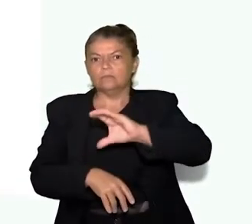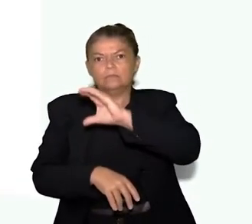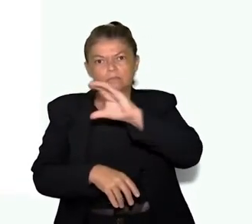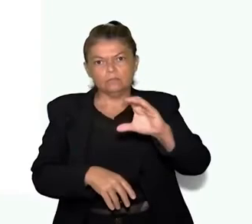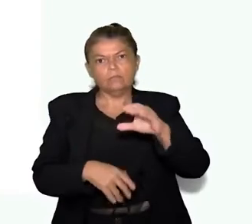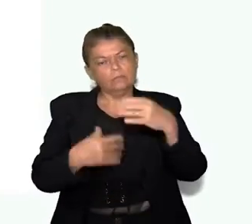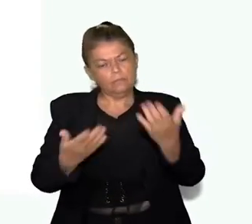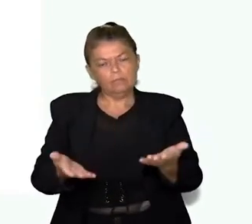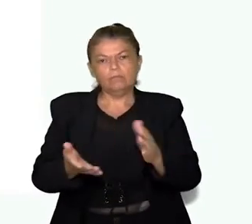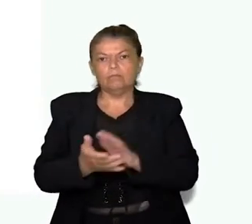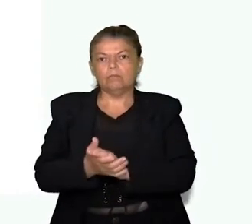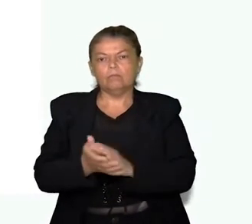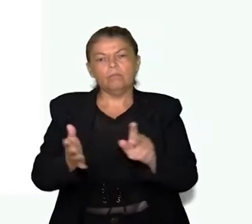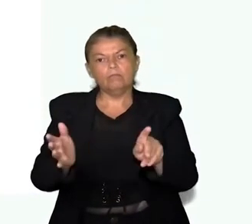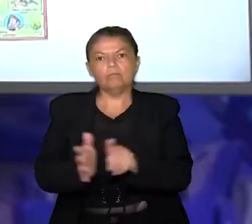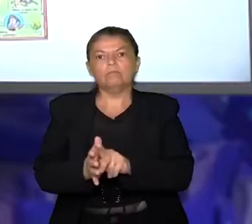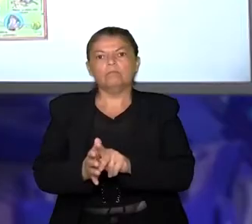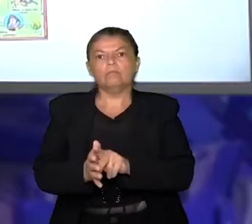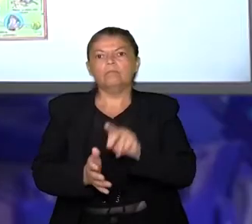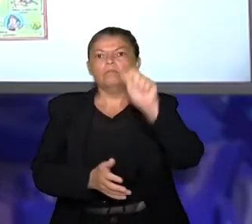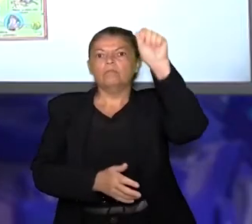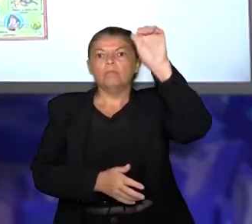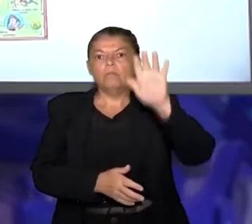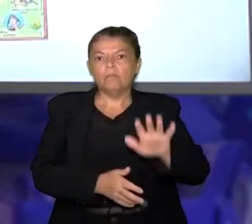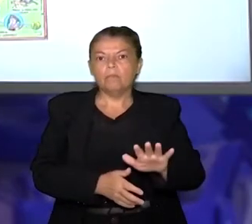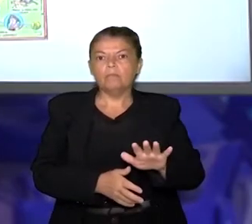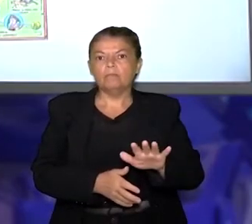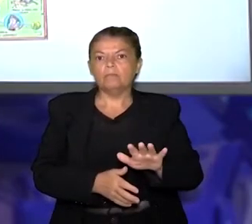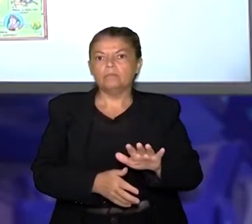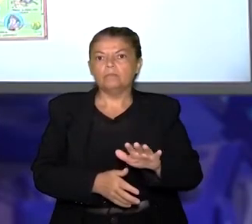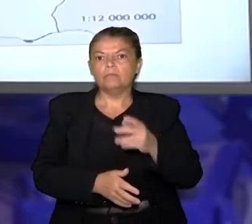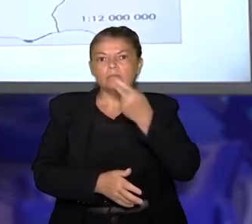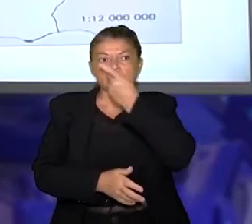reduzido e é um mapa turístico do município de Caruaru.